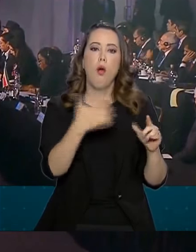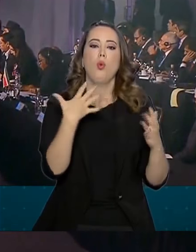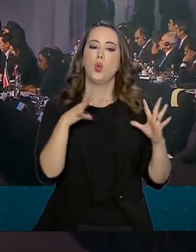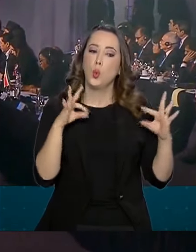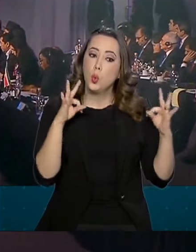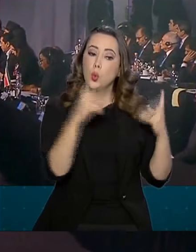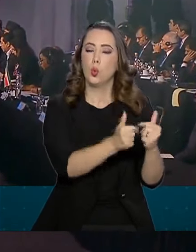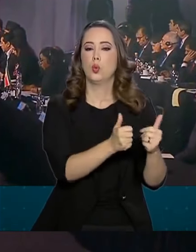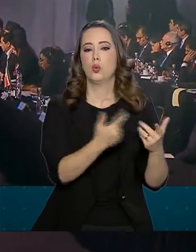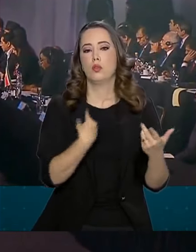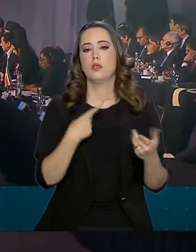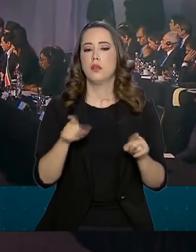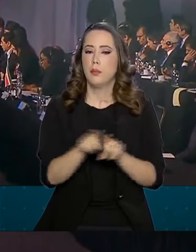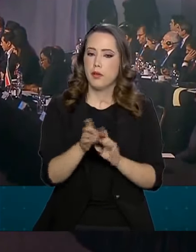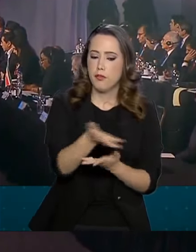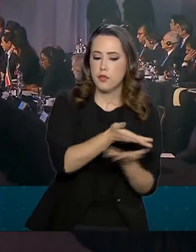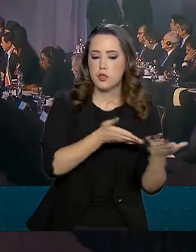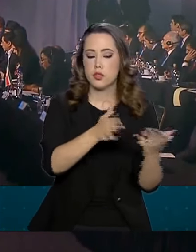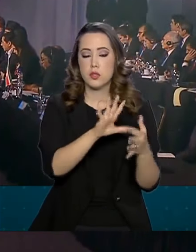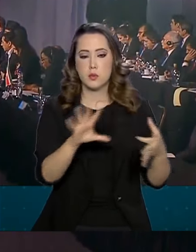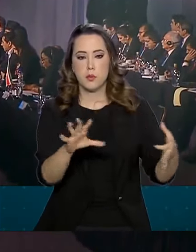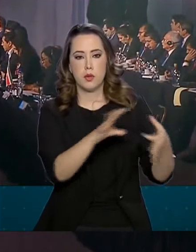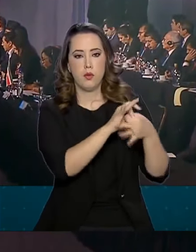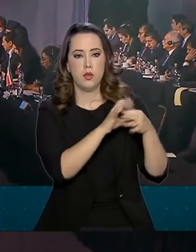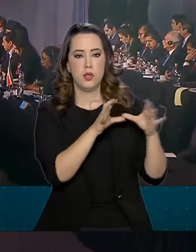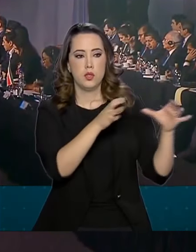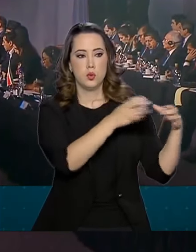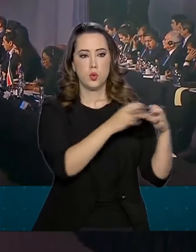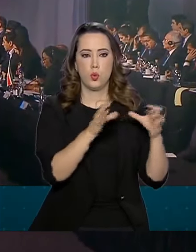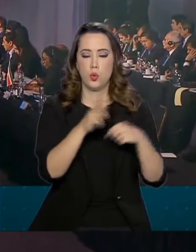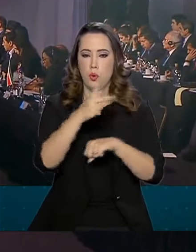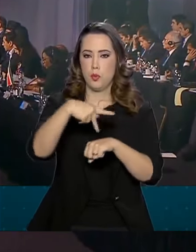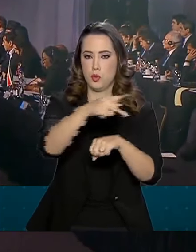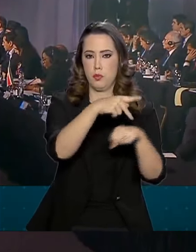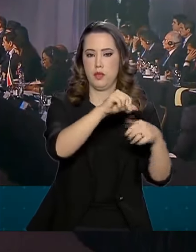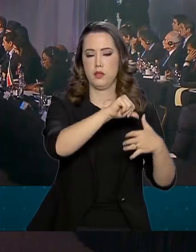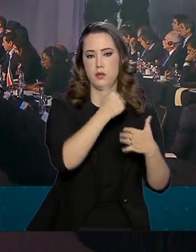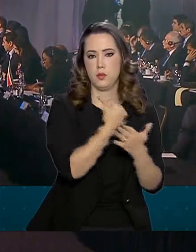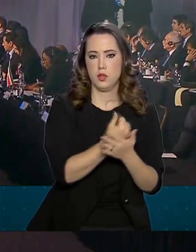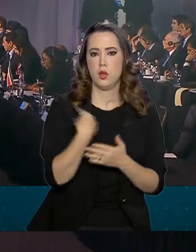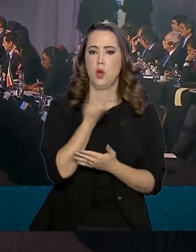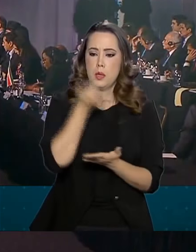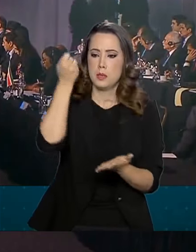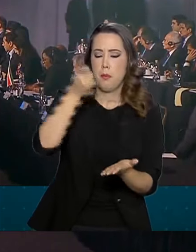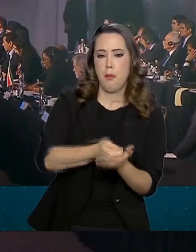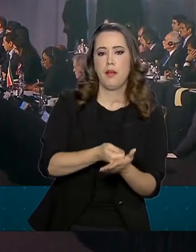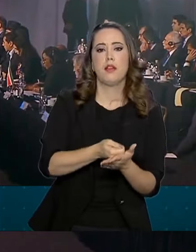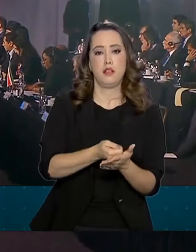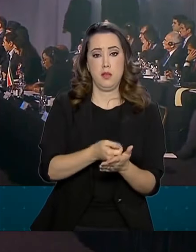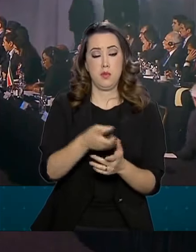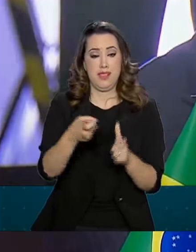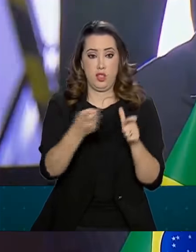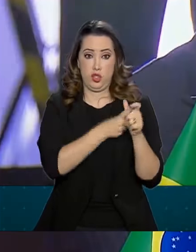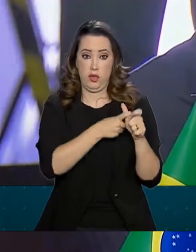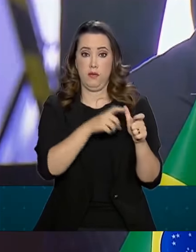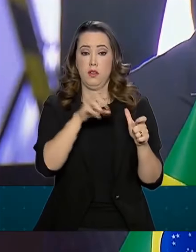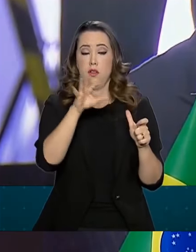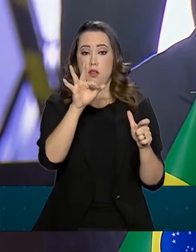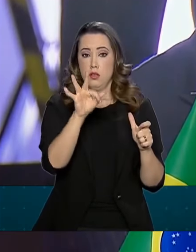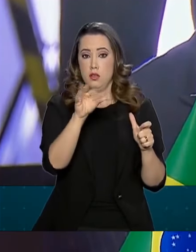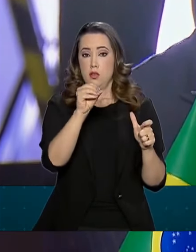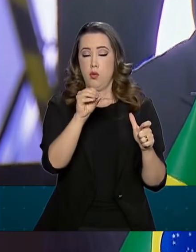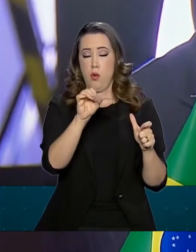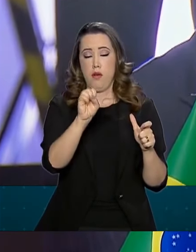ademais, na cooperação entre os membros do Mercosul. Será nossa prioridade saudar nossa dívida com a FOSEM, concluir o